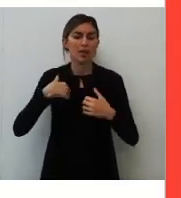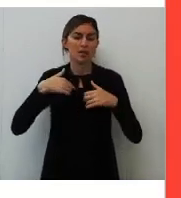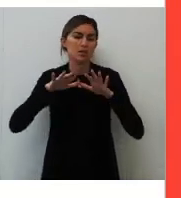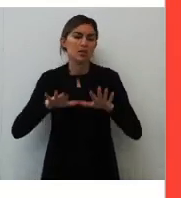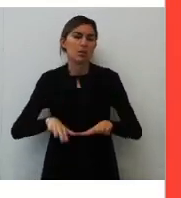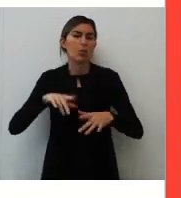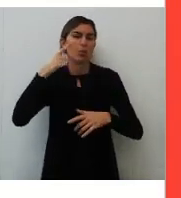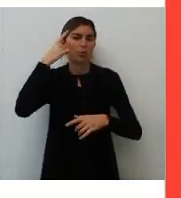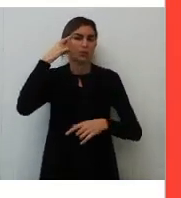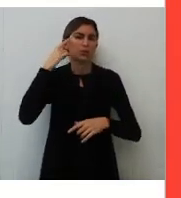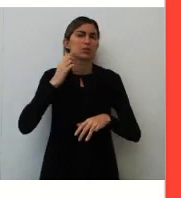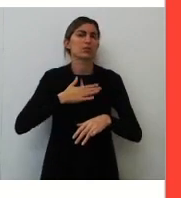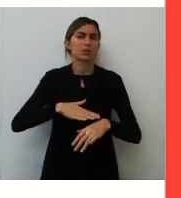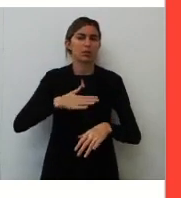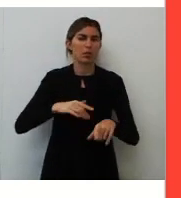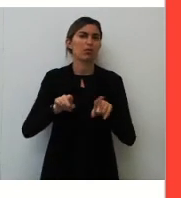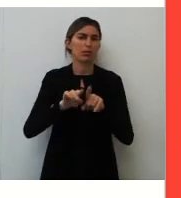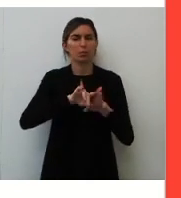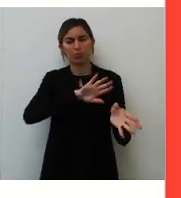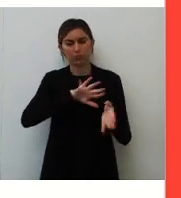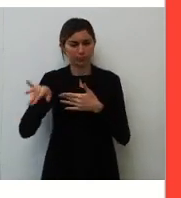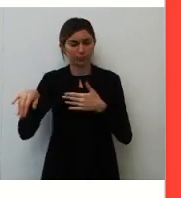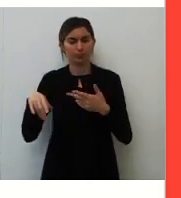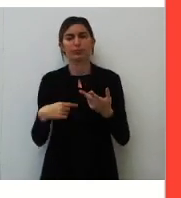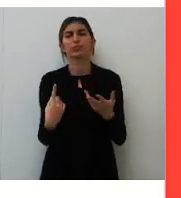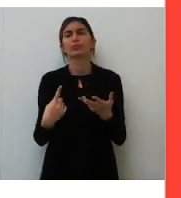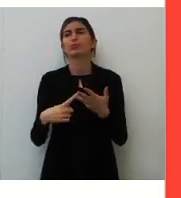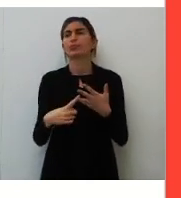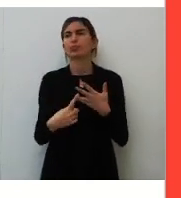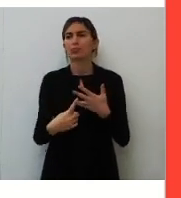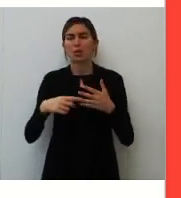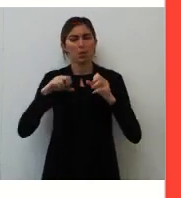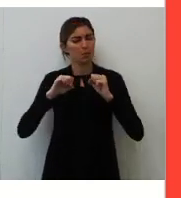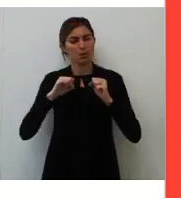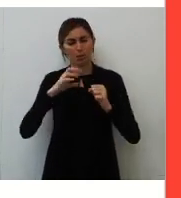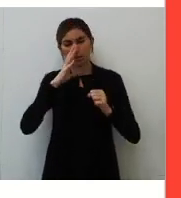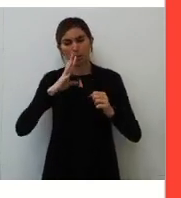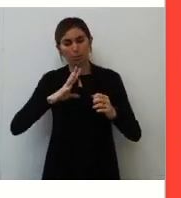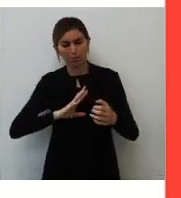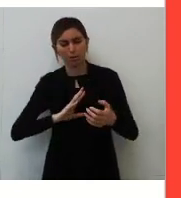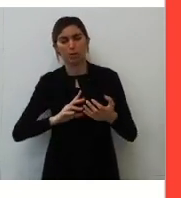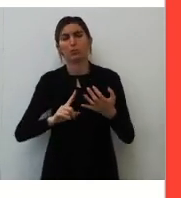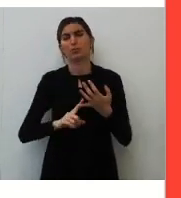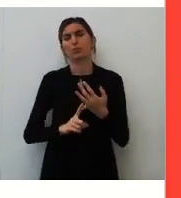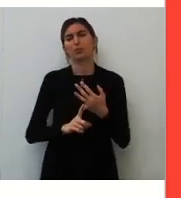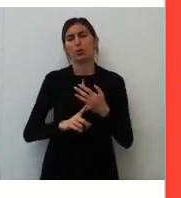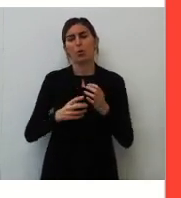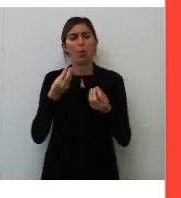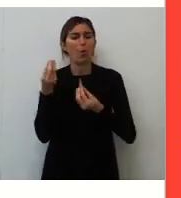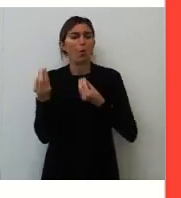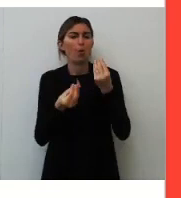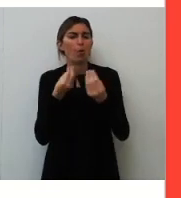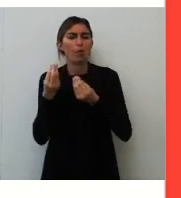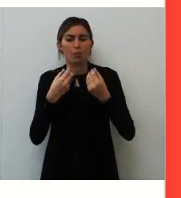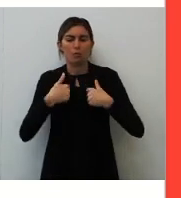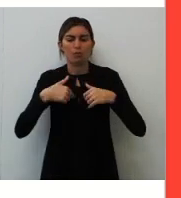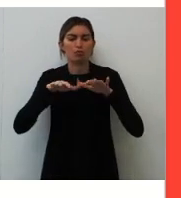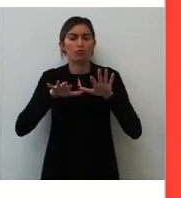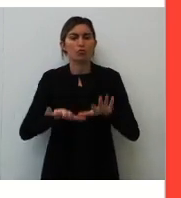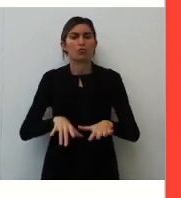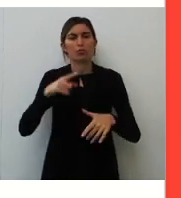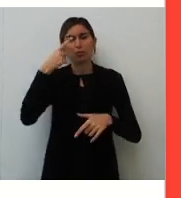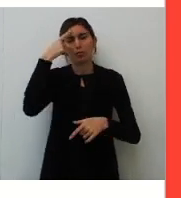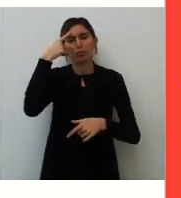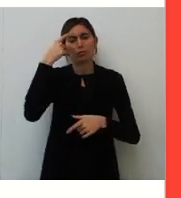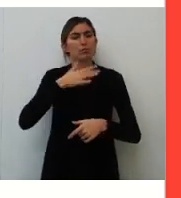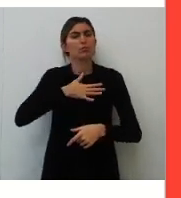com a consciência tranquila. Também cá fora. Podem acusar-me como estou com a